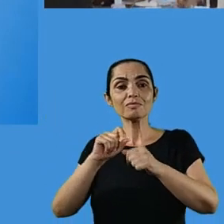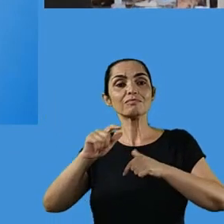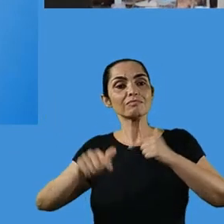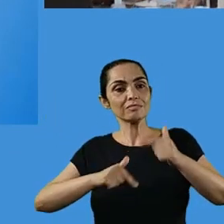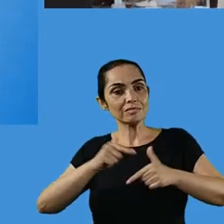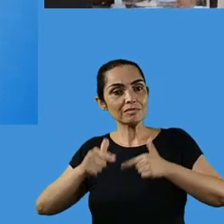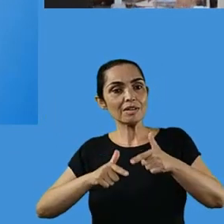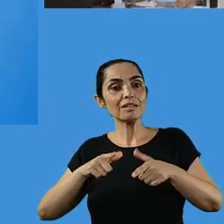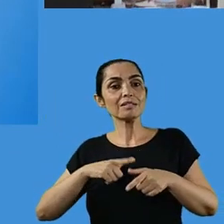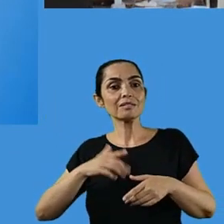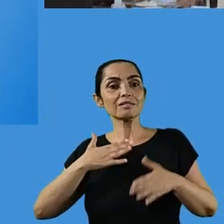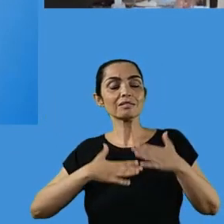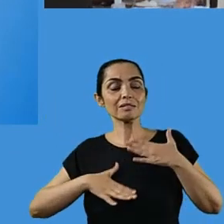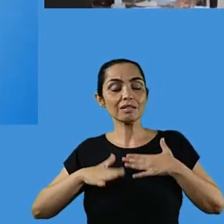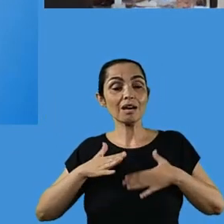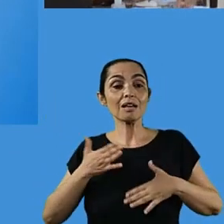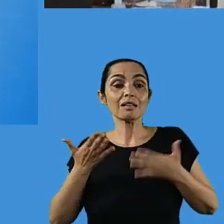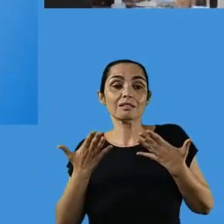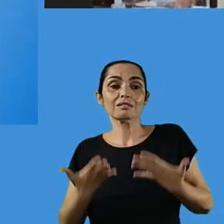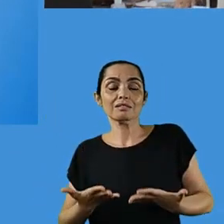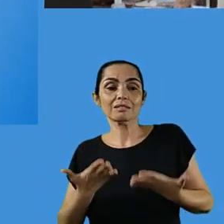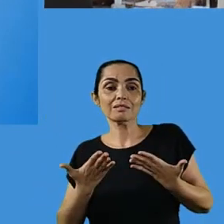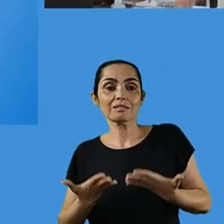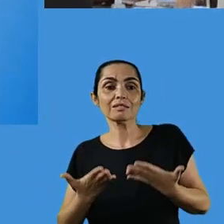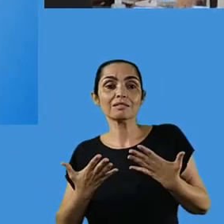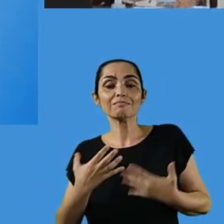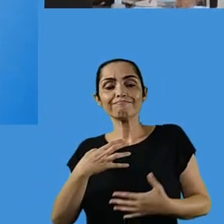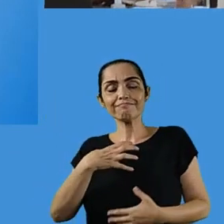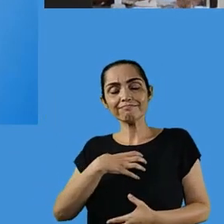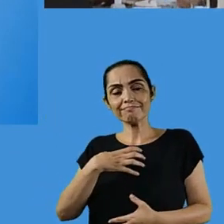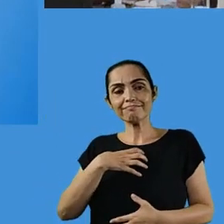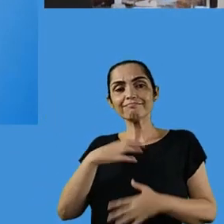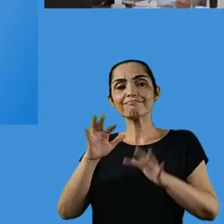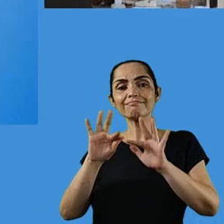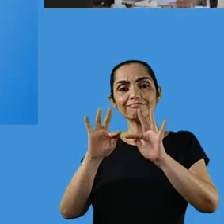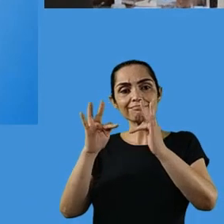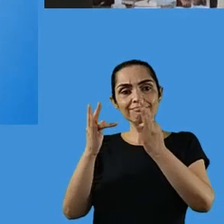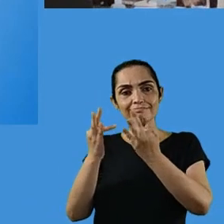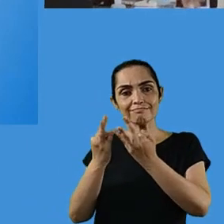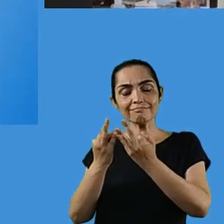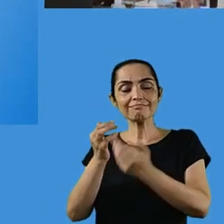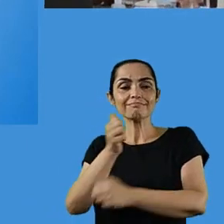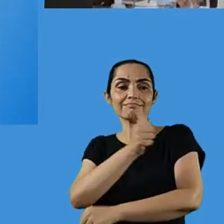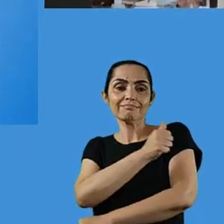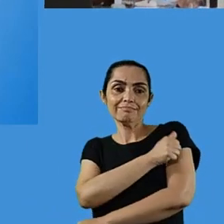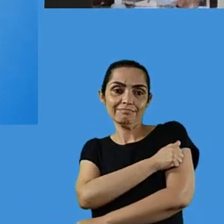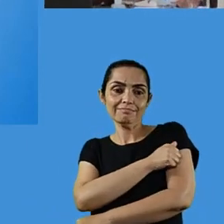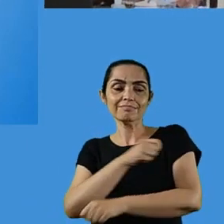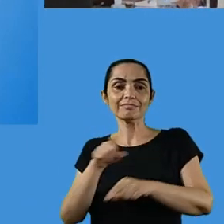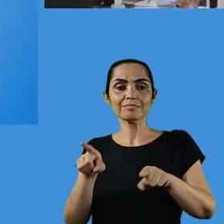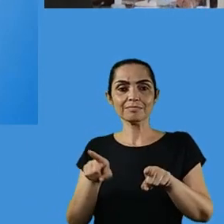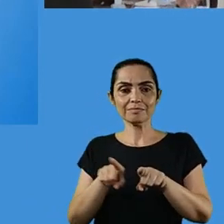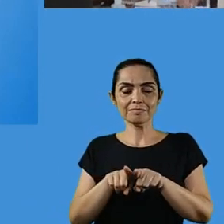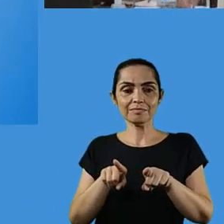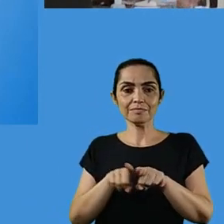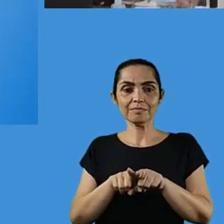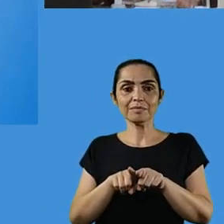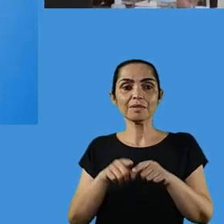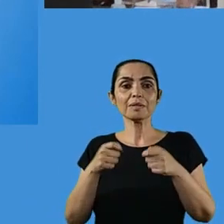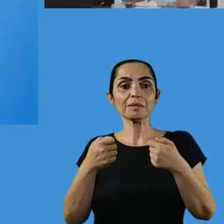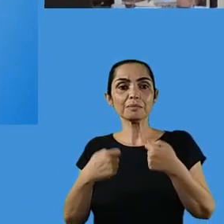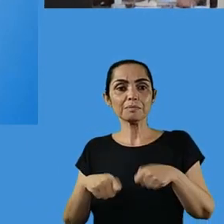com leveza, com sensibilidade. Então, a família, nós precisamos divulgar, eu tenho certeza que vocês já estão